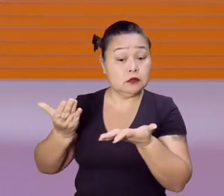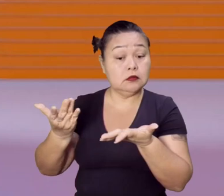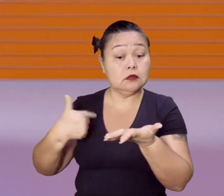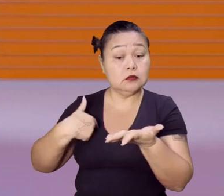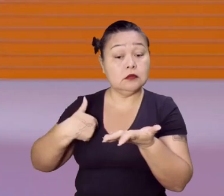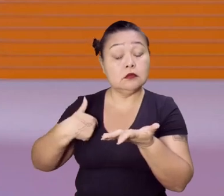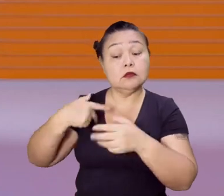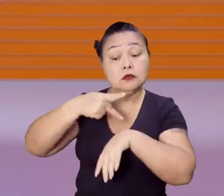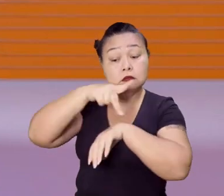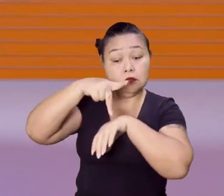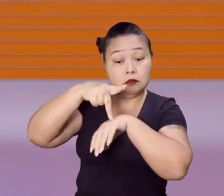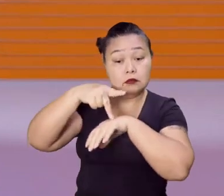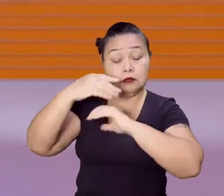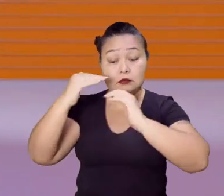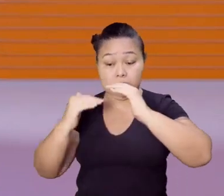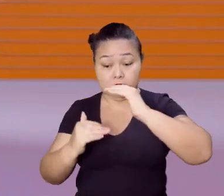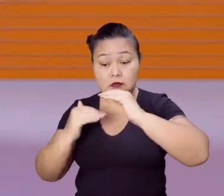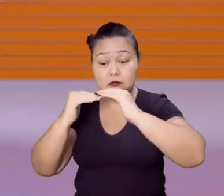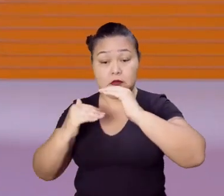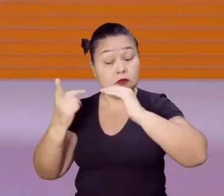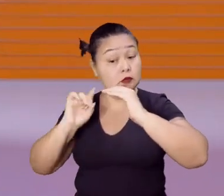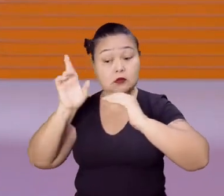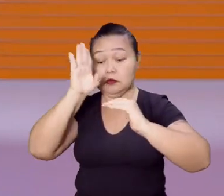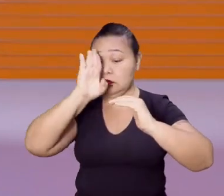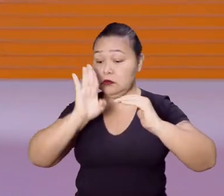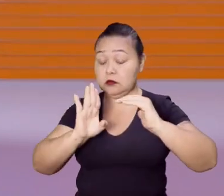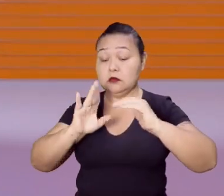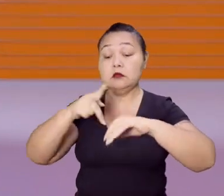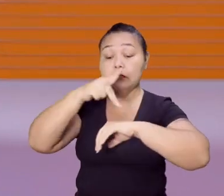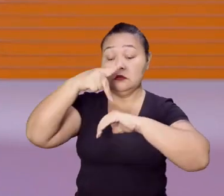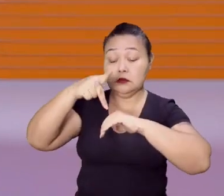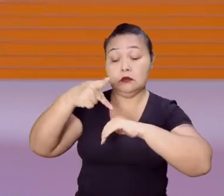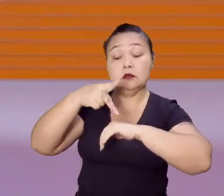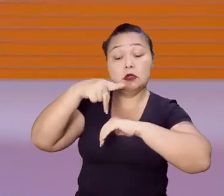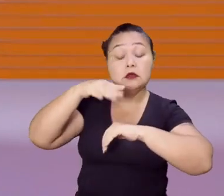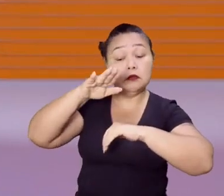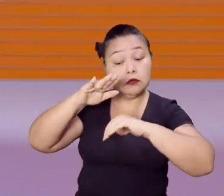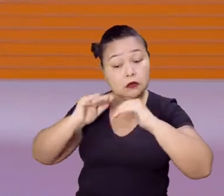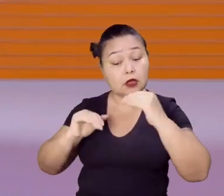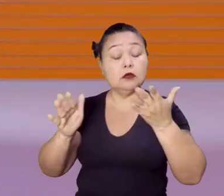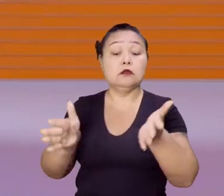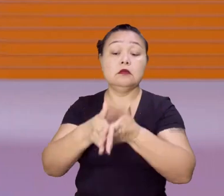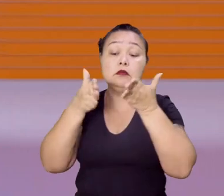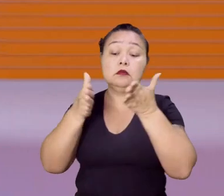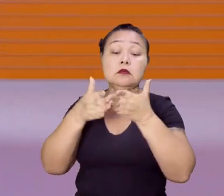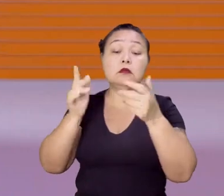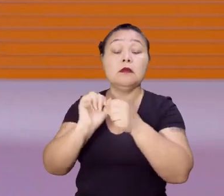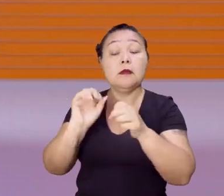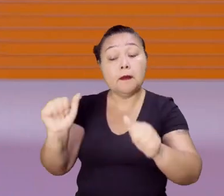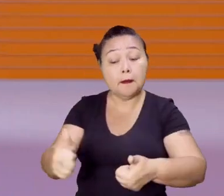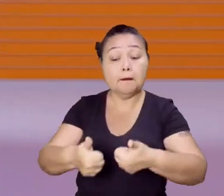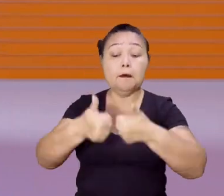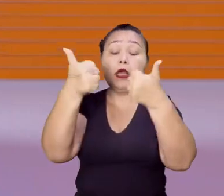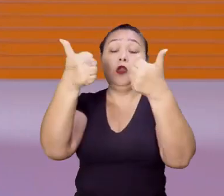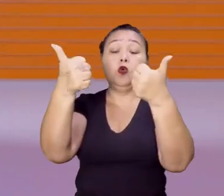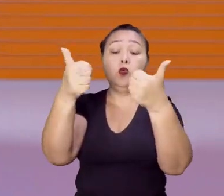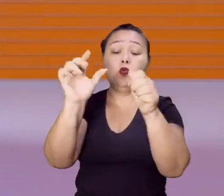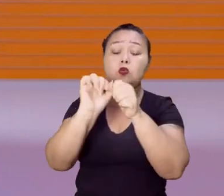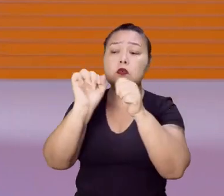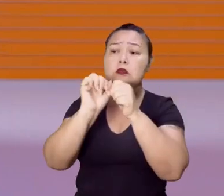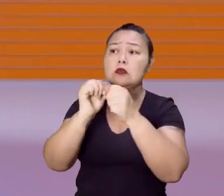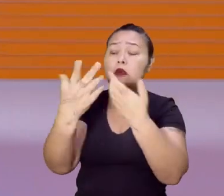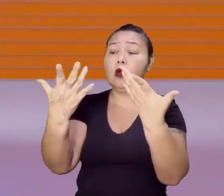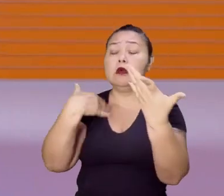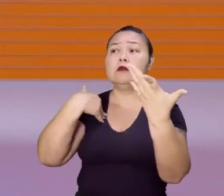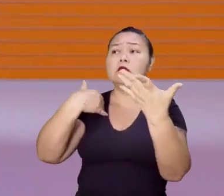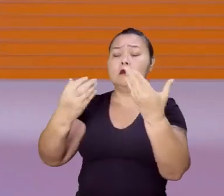nossos países do terceiro mundo, não é só aqui no Brasil, nos países mais pobres, que precisam melhorar toda essa carga de